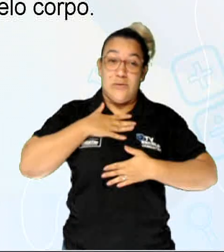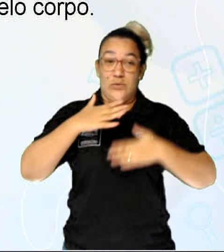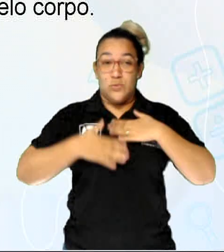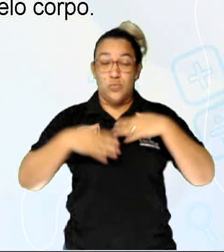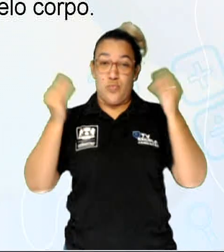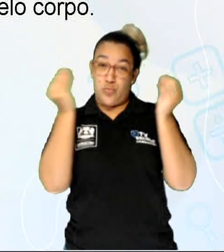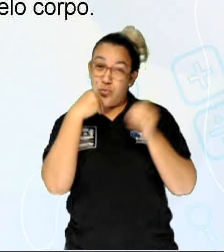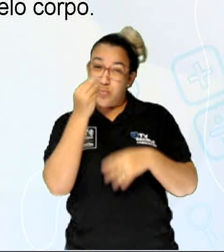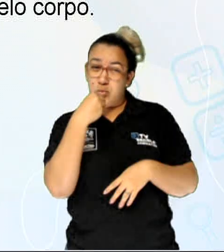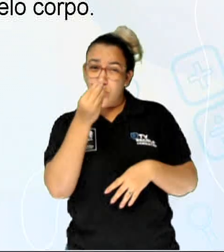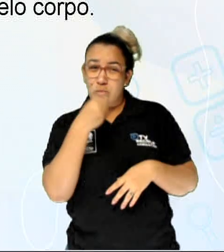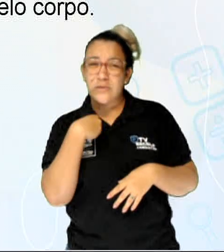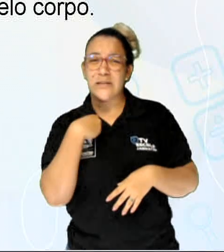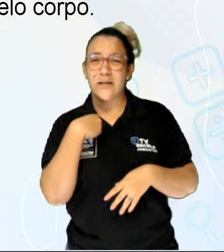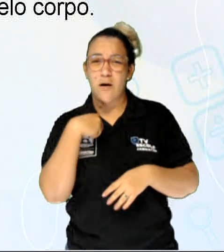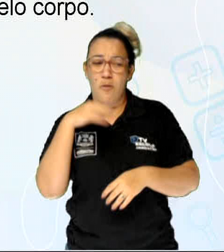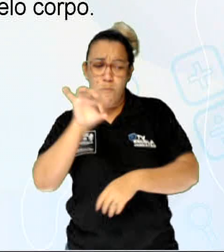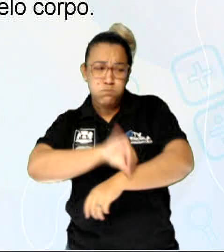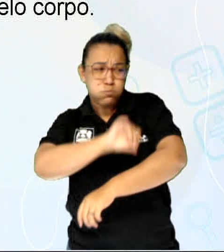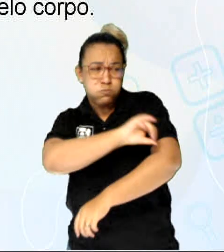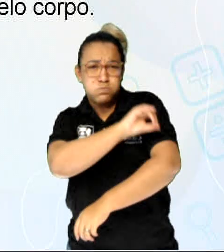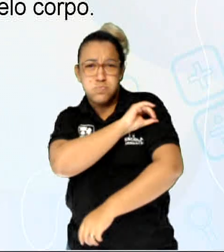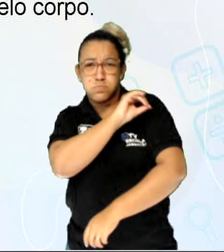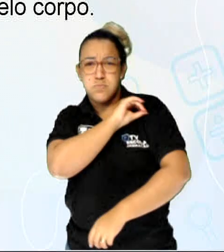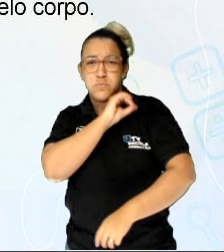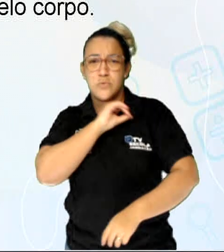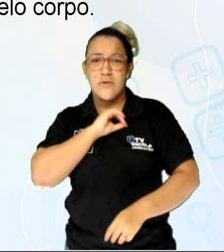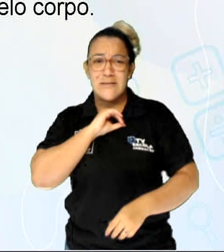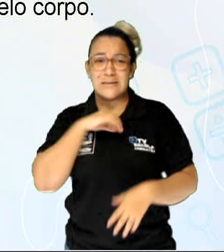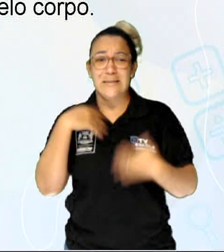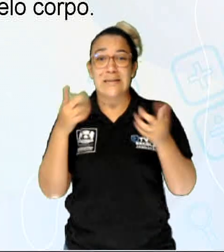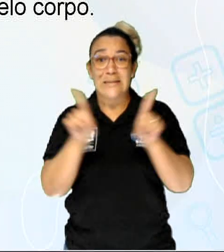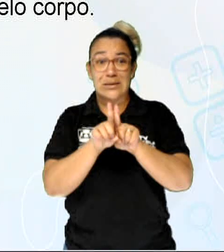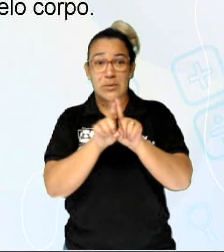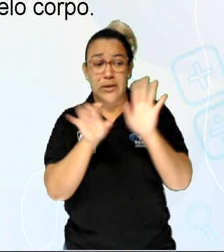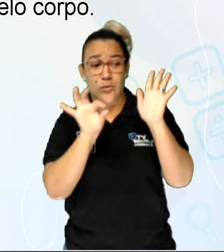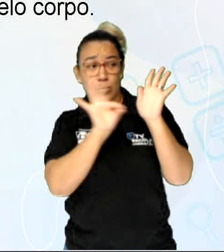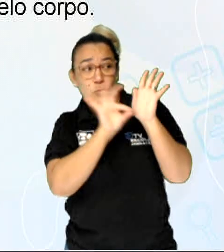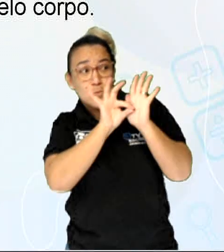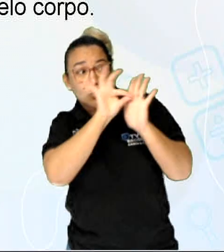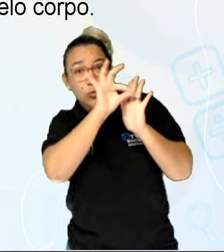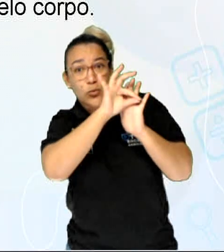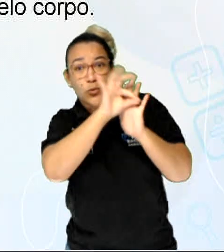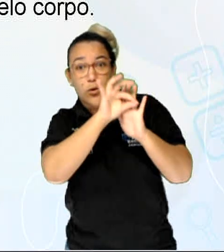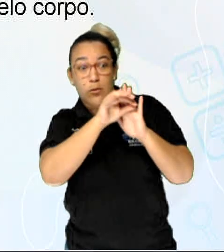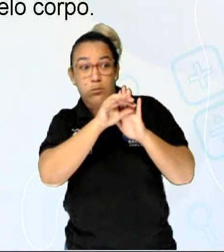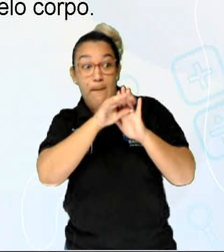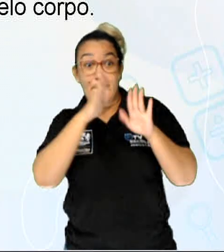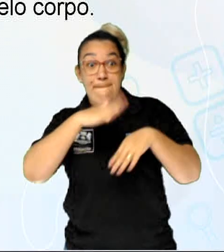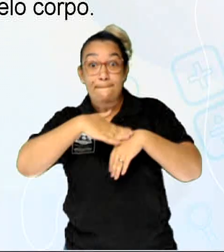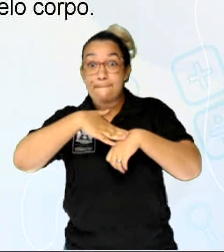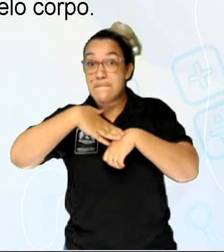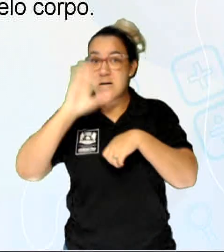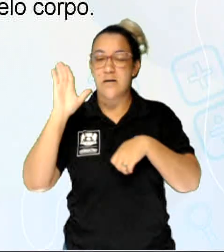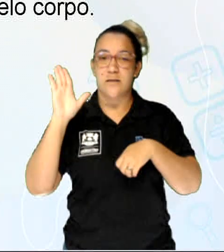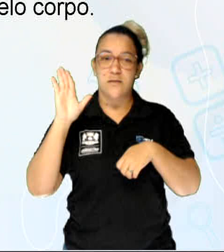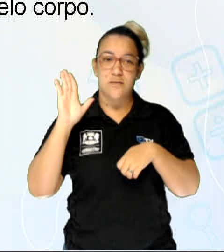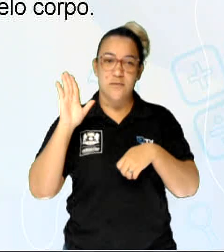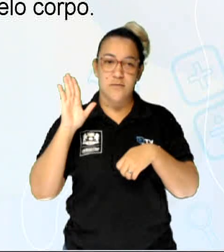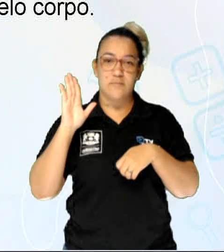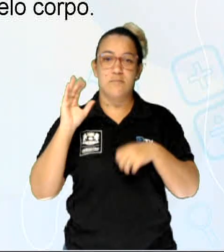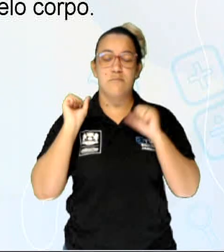cabeça, as ínguas pelo corpo, além das feridas aumentarem a área de atuação, né, ou seja,